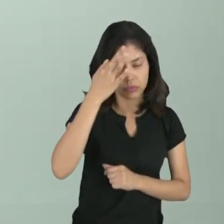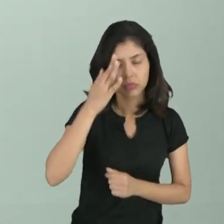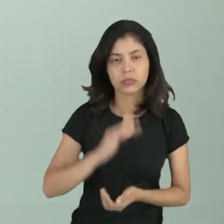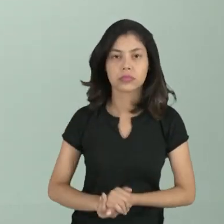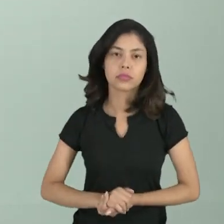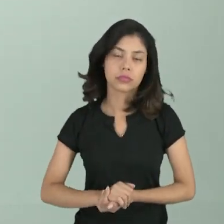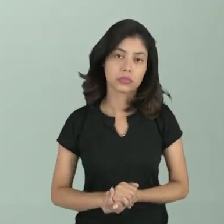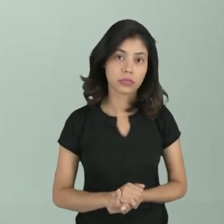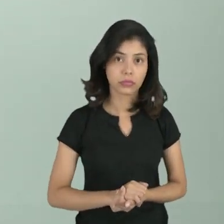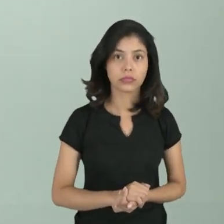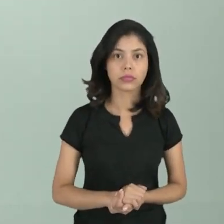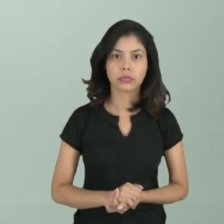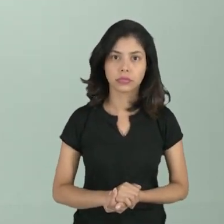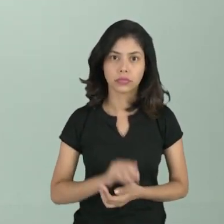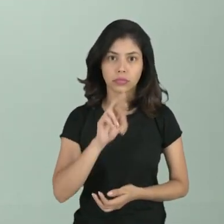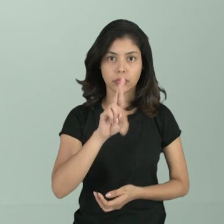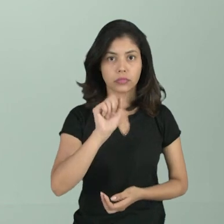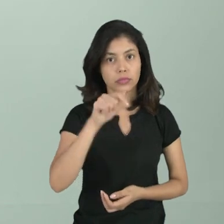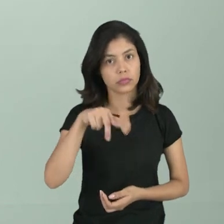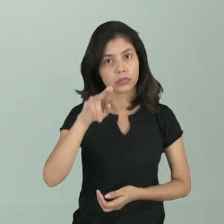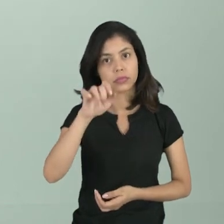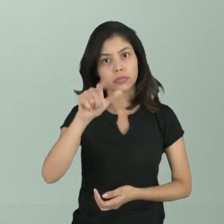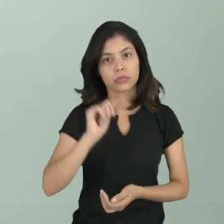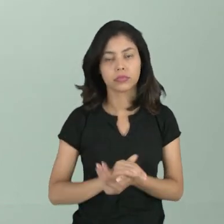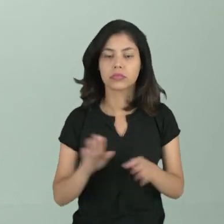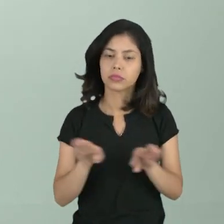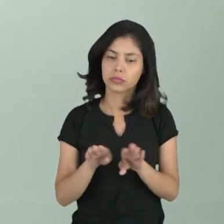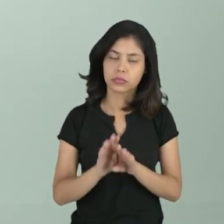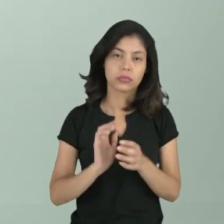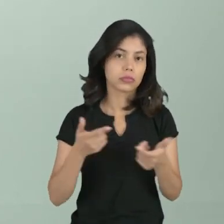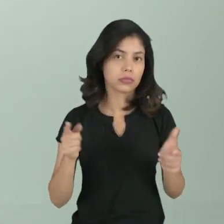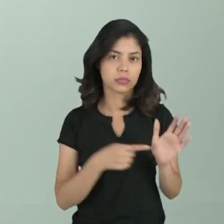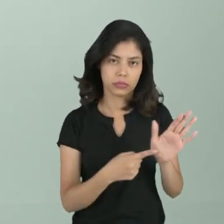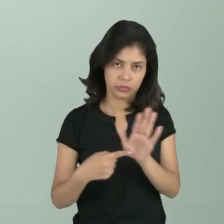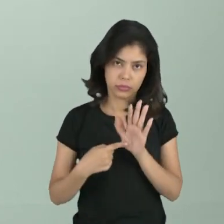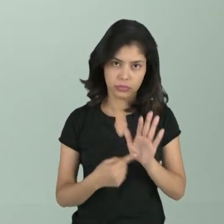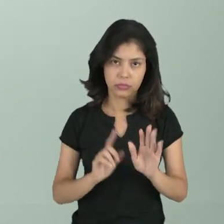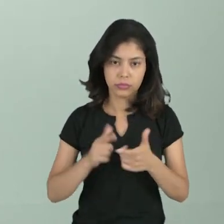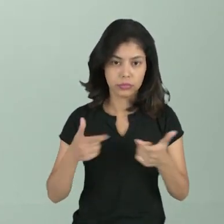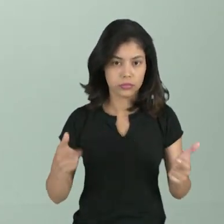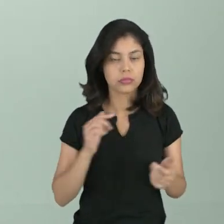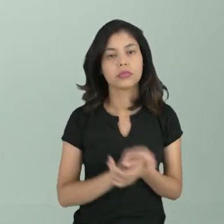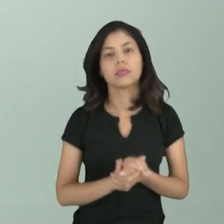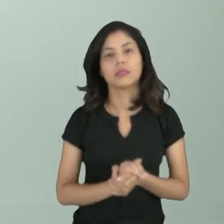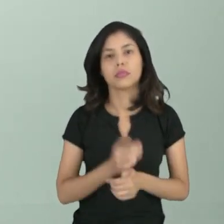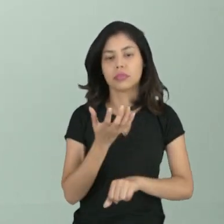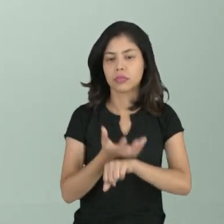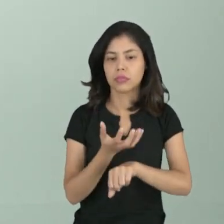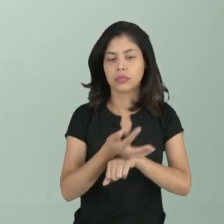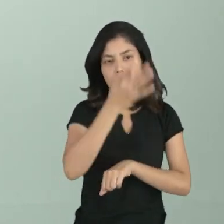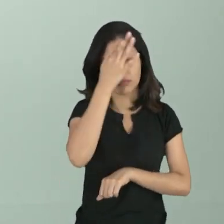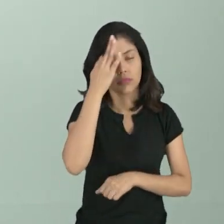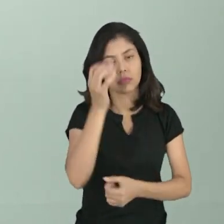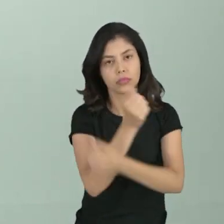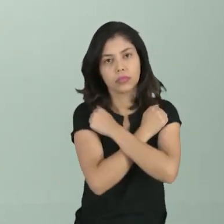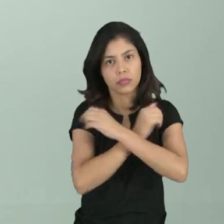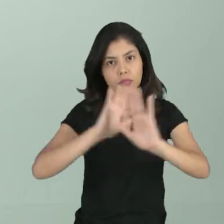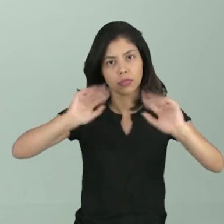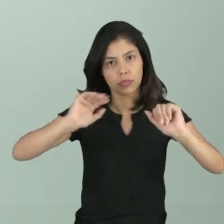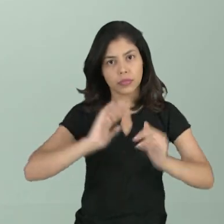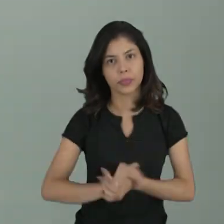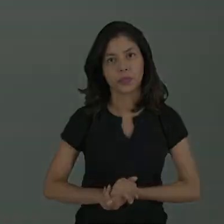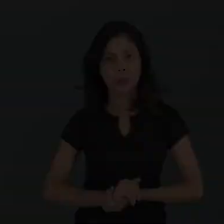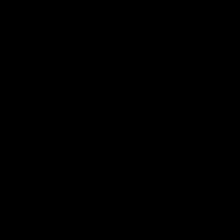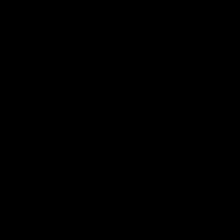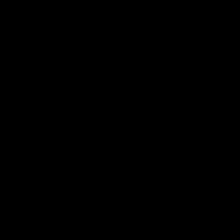e também da professora Raquel, que também é uma grande expositora dessa grande disciplina filosofia. grande abraço e tchau.